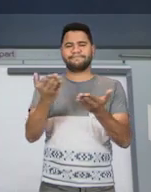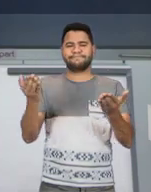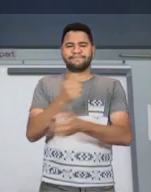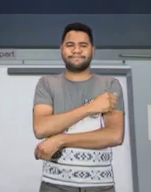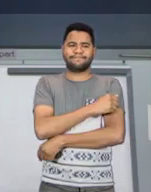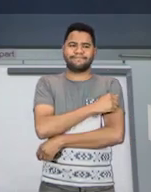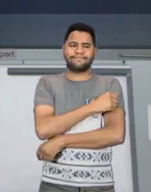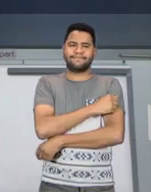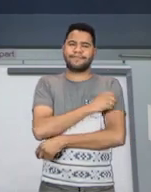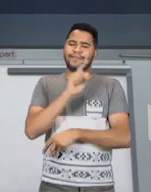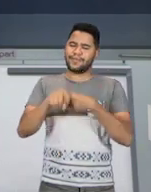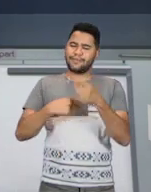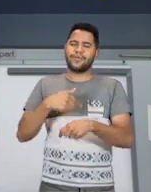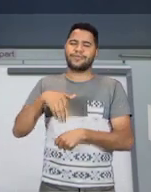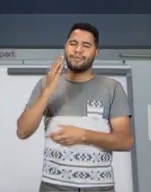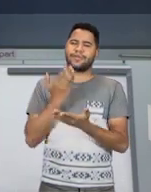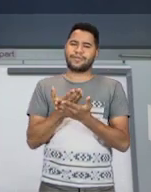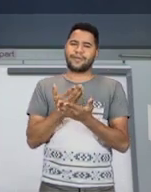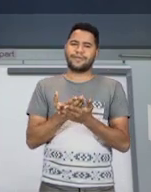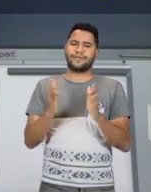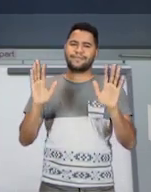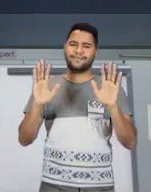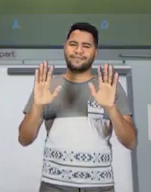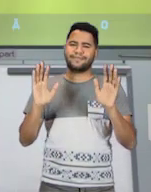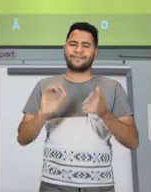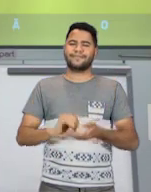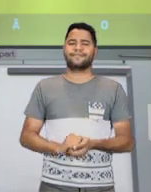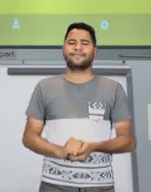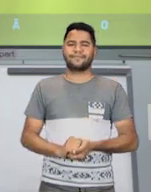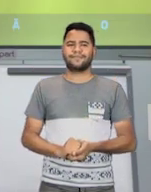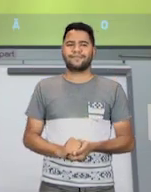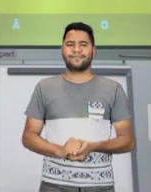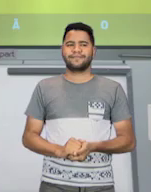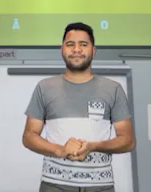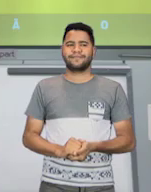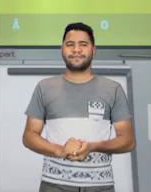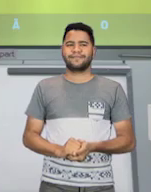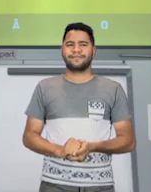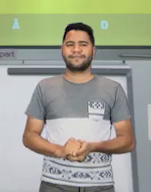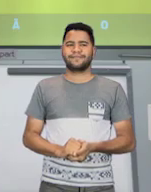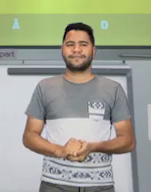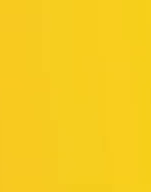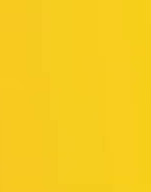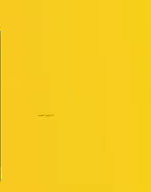See you soon. Nos vemos em breve. Muito obrigada. Bye, bye.